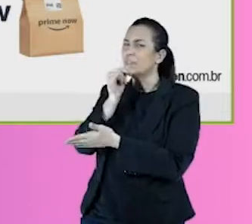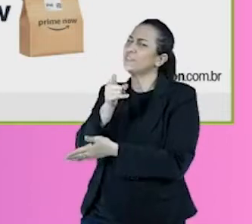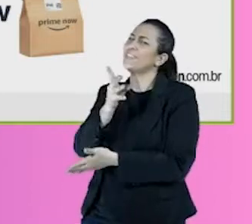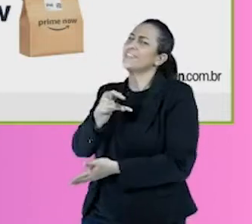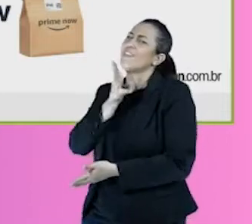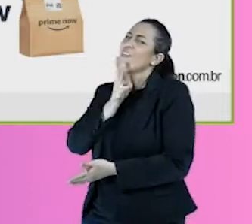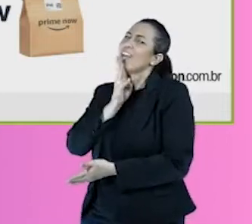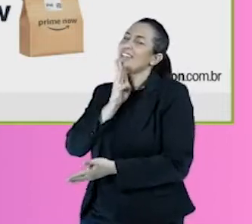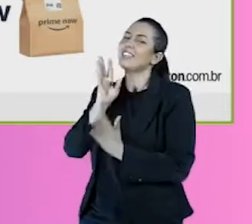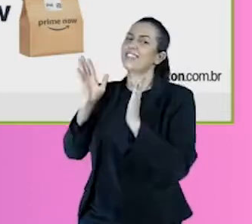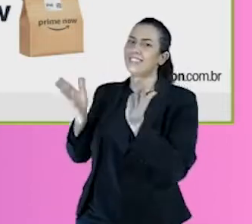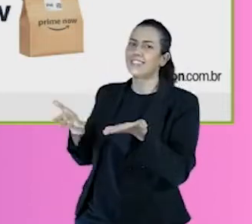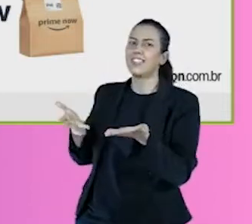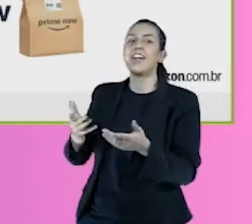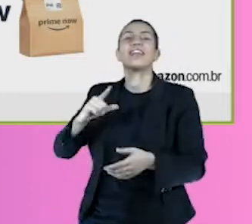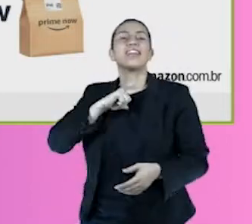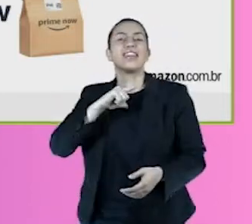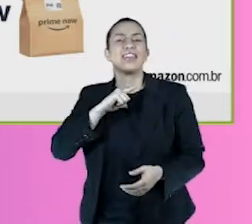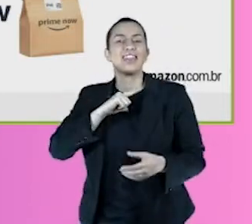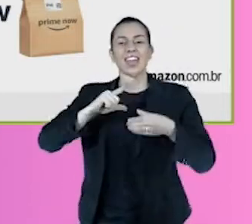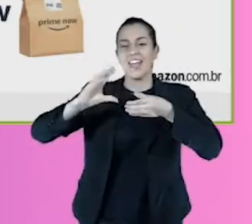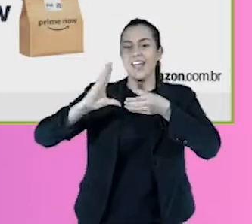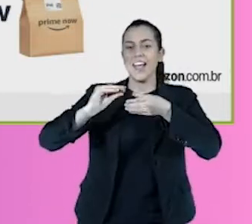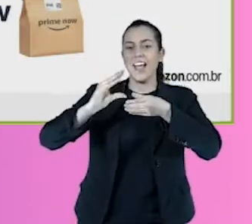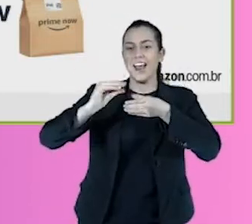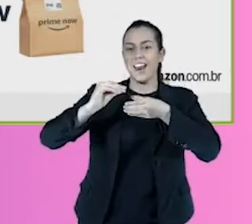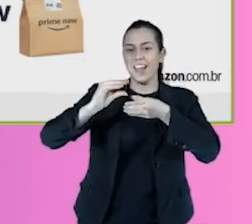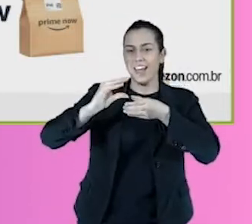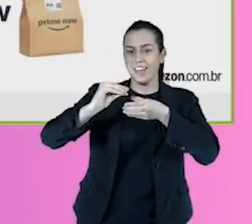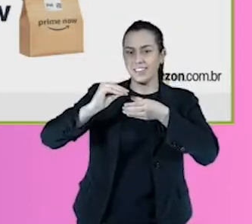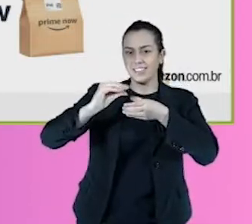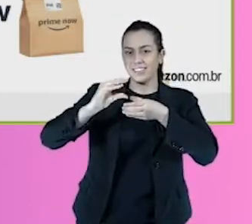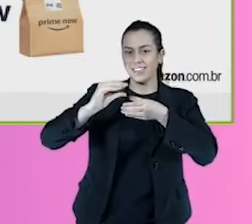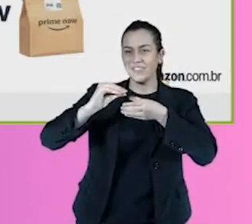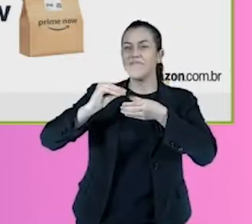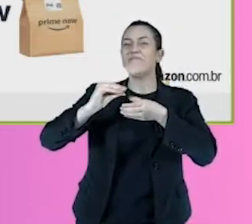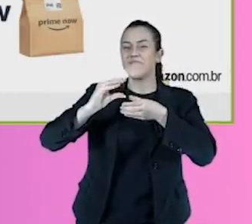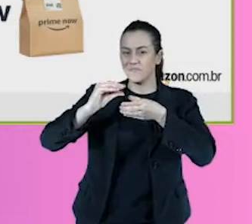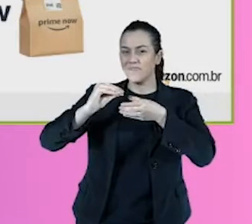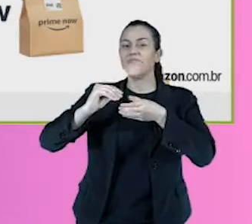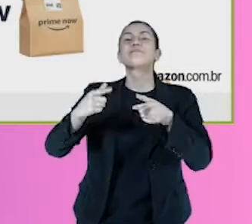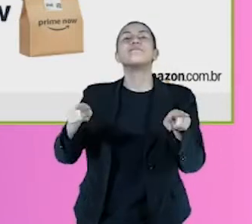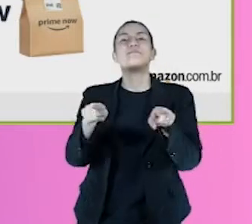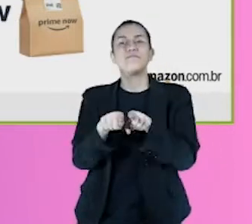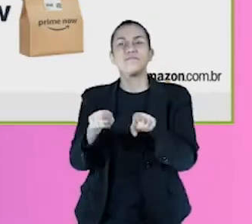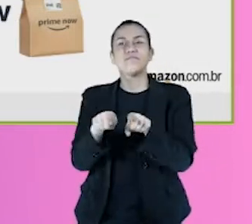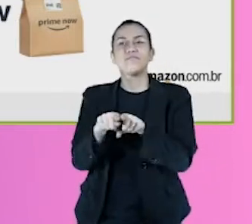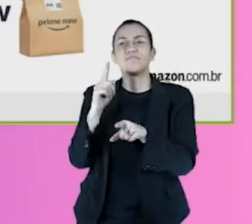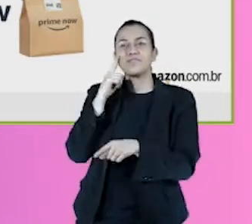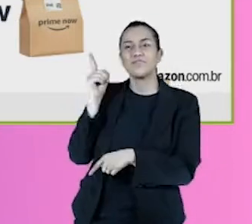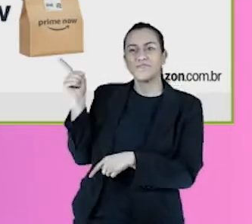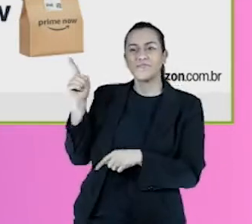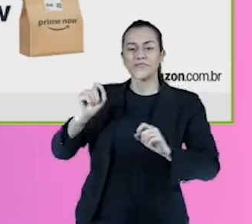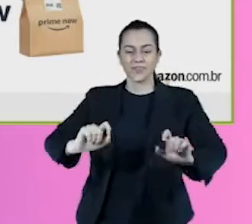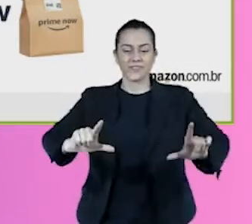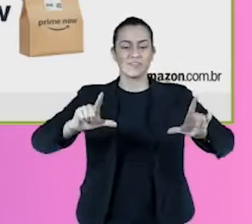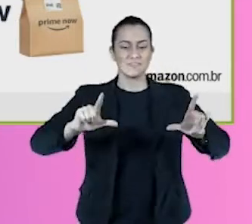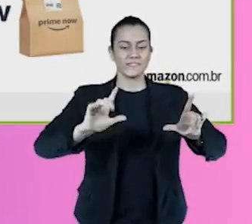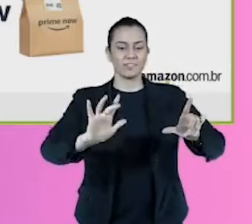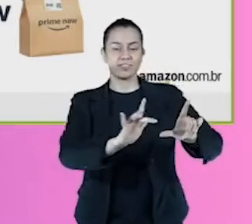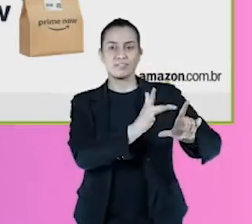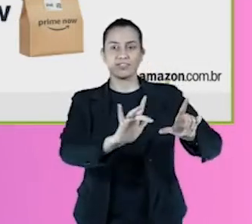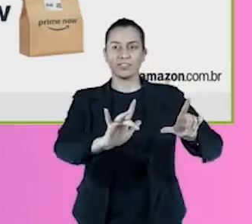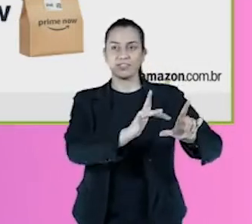reconheçam, né, você tem a Alexa, ali você tem, por exemplo, esse Fulfillment, né, aqui do lado no cantinho esquerdo superior,